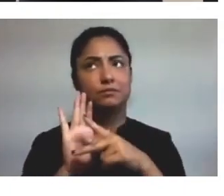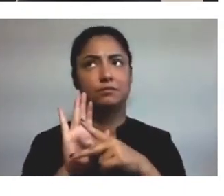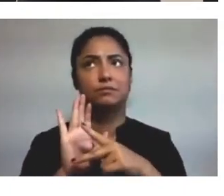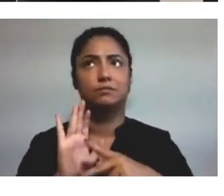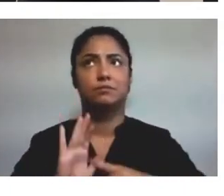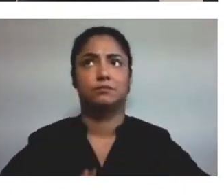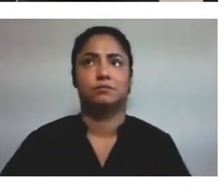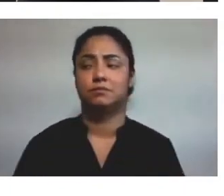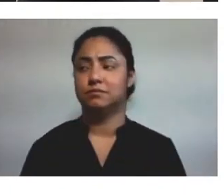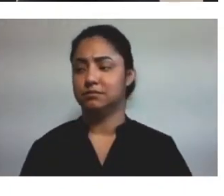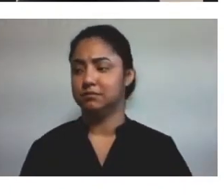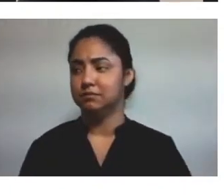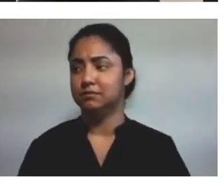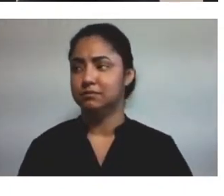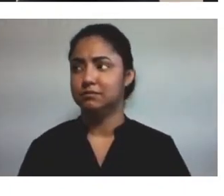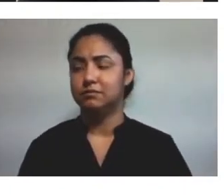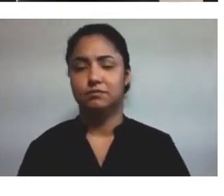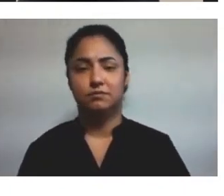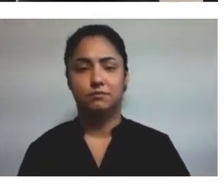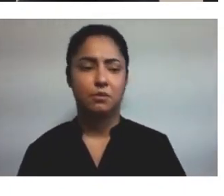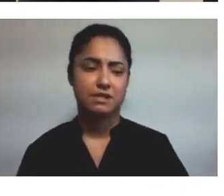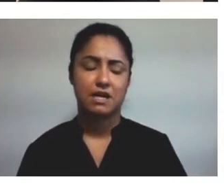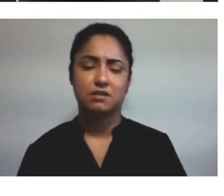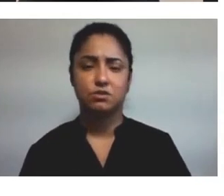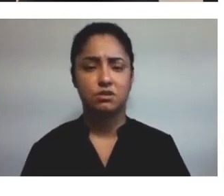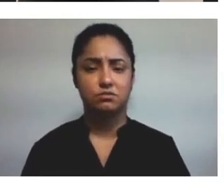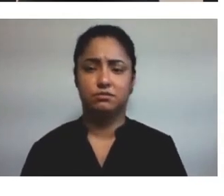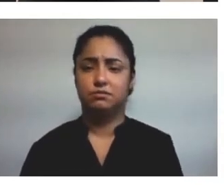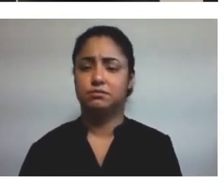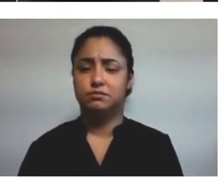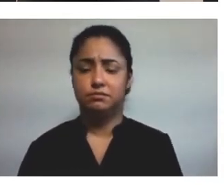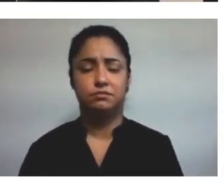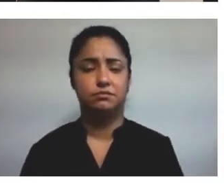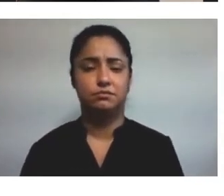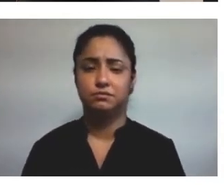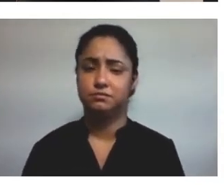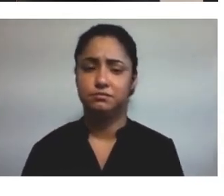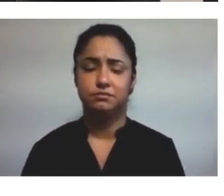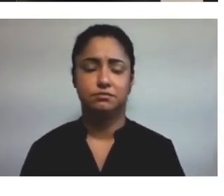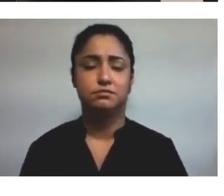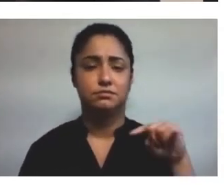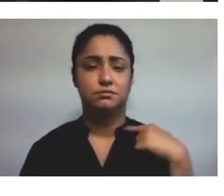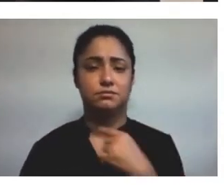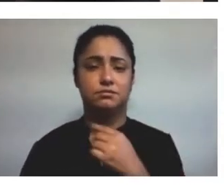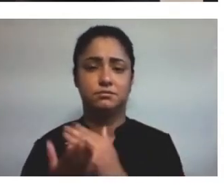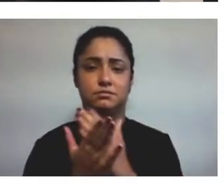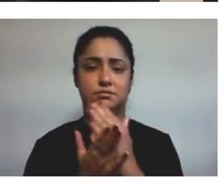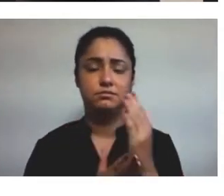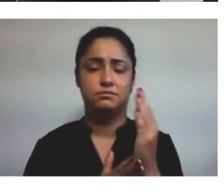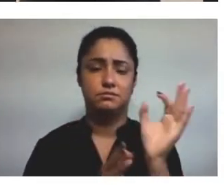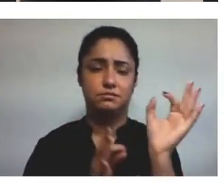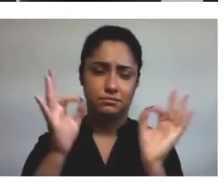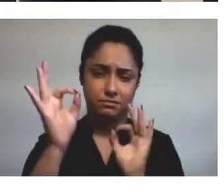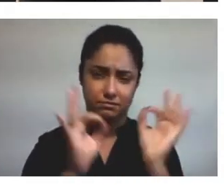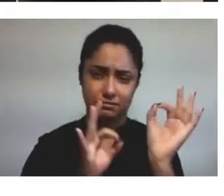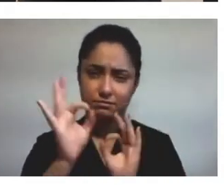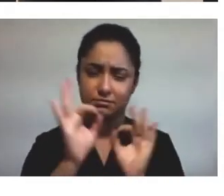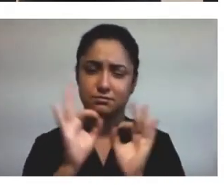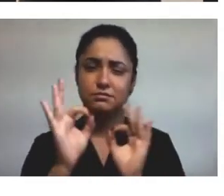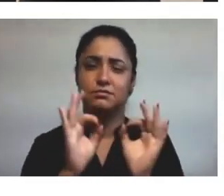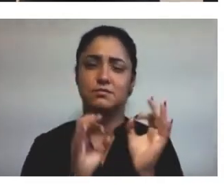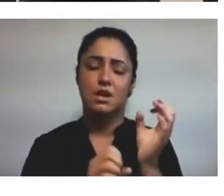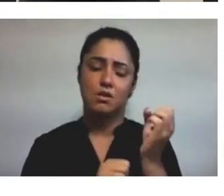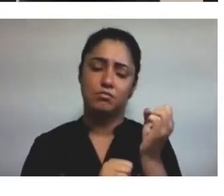e ele foi, na verdade, criado, a gente começou a projetar desde o início do ano,